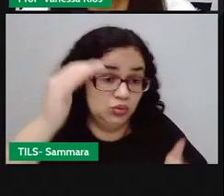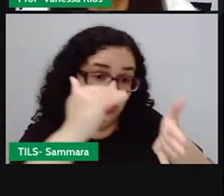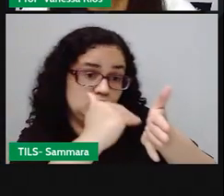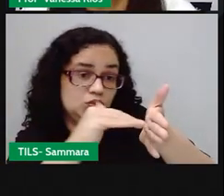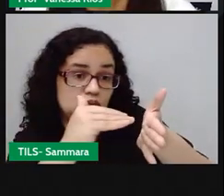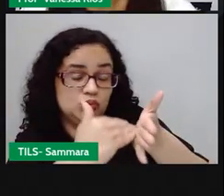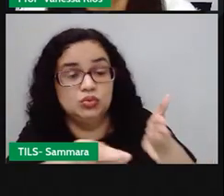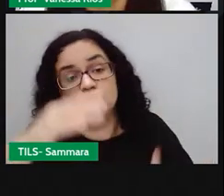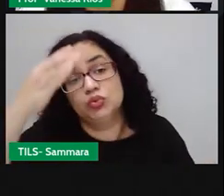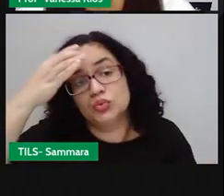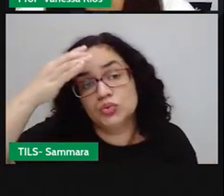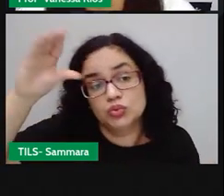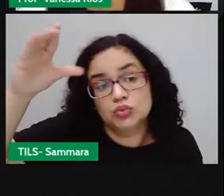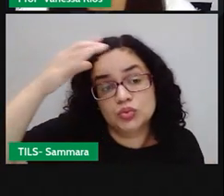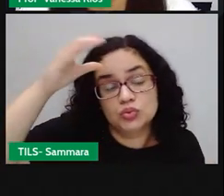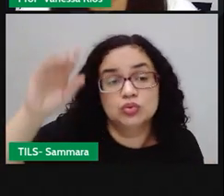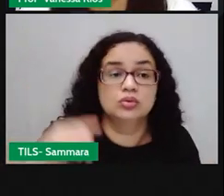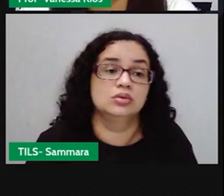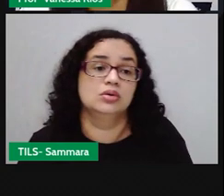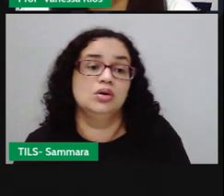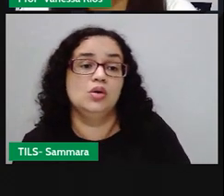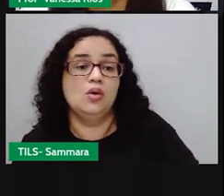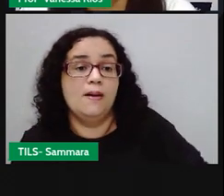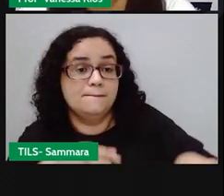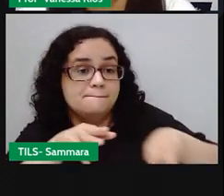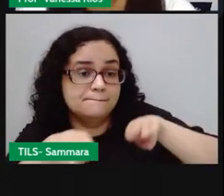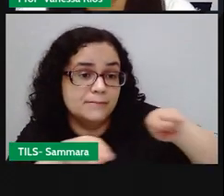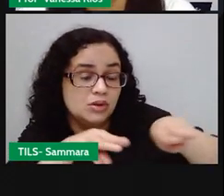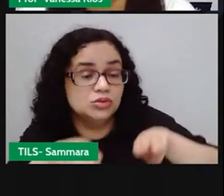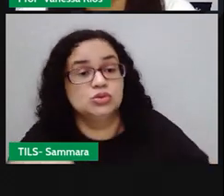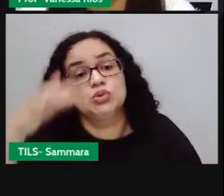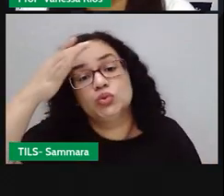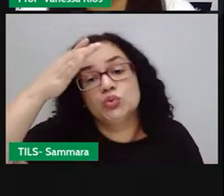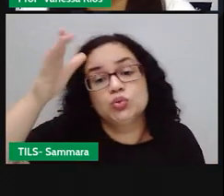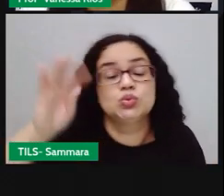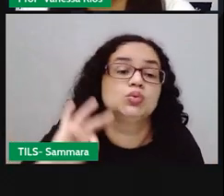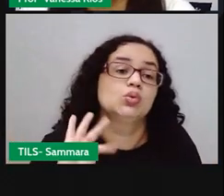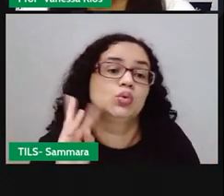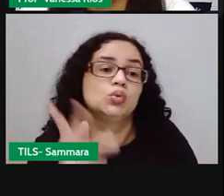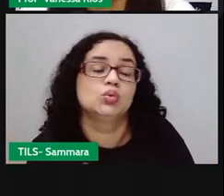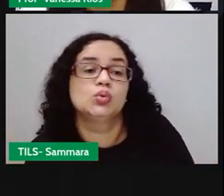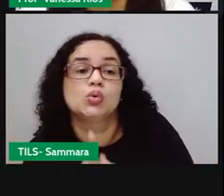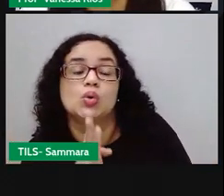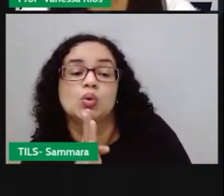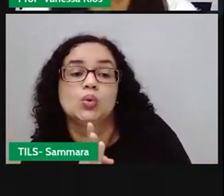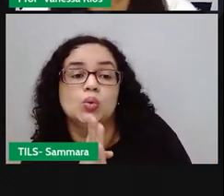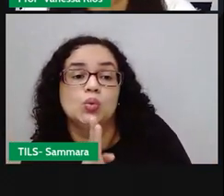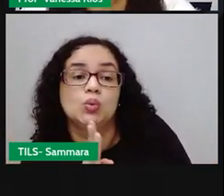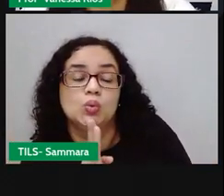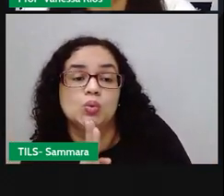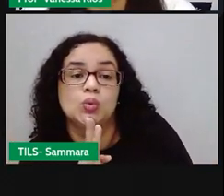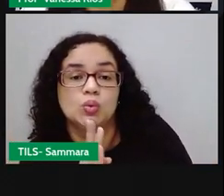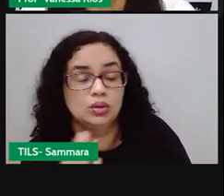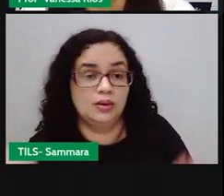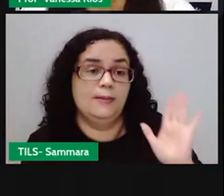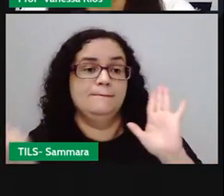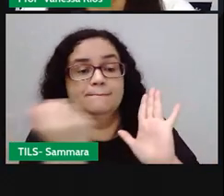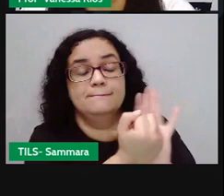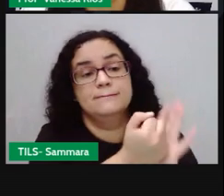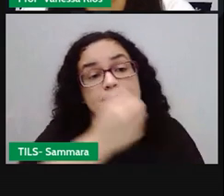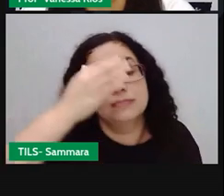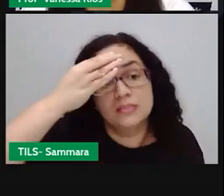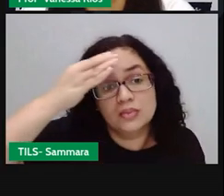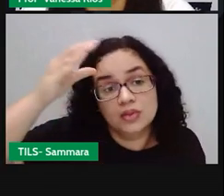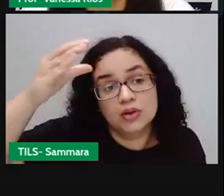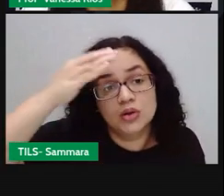de cultura, o ministro da cultura, faça todo esse reconhecimento, para que os patrimônios culturais, eles